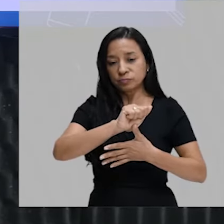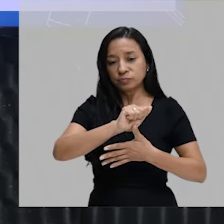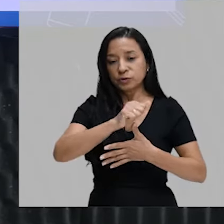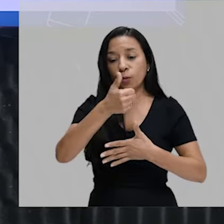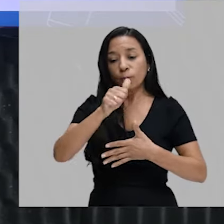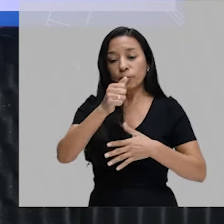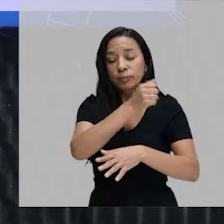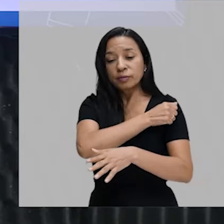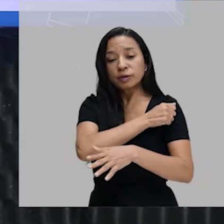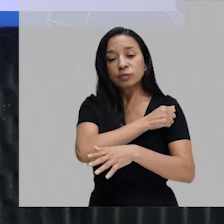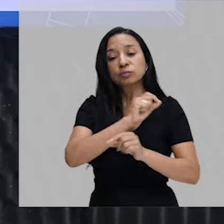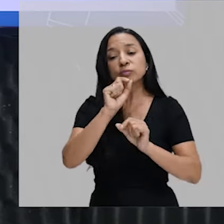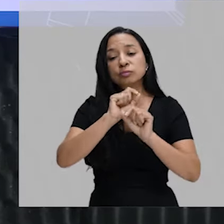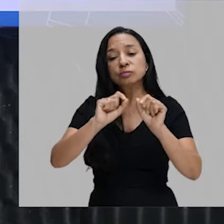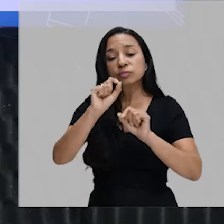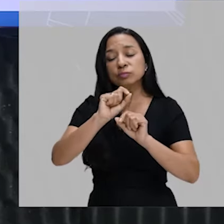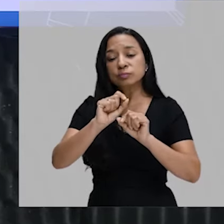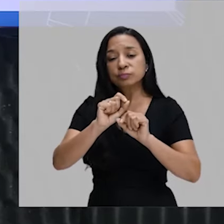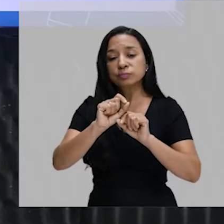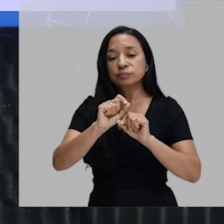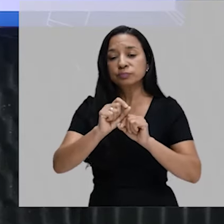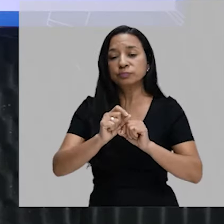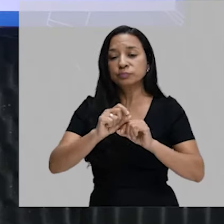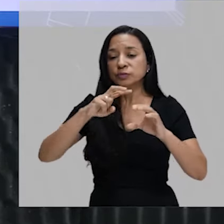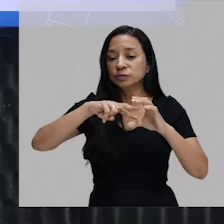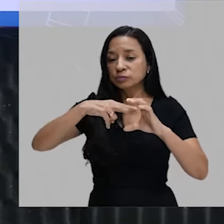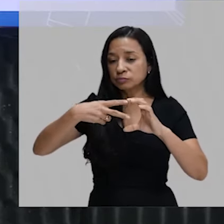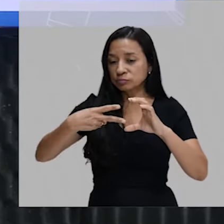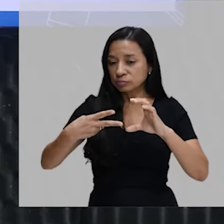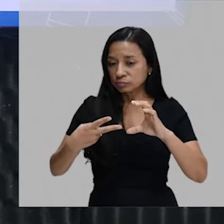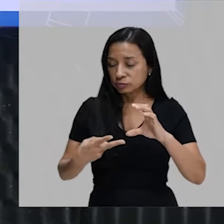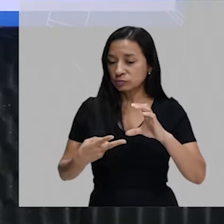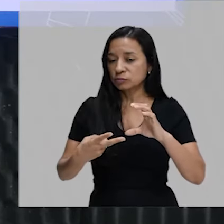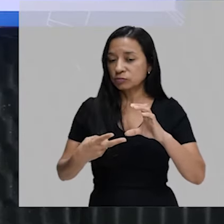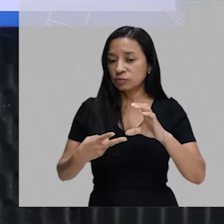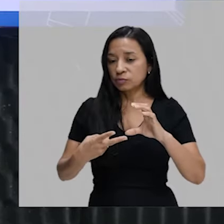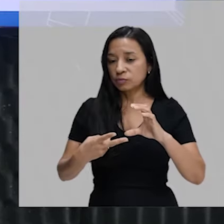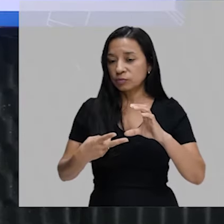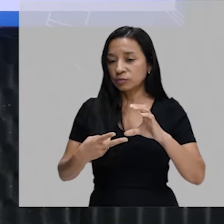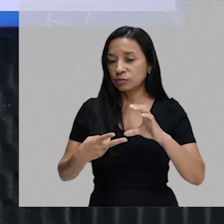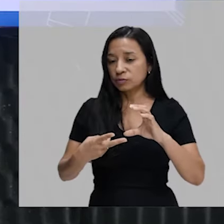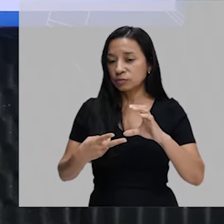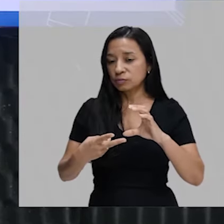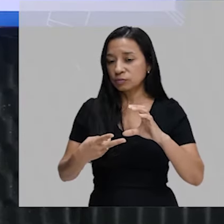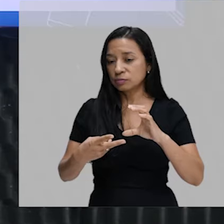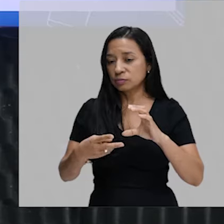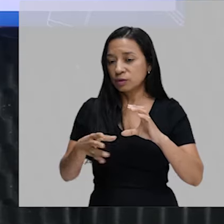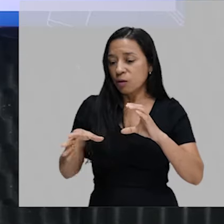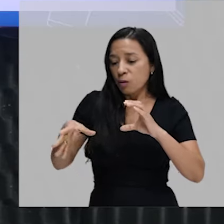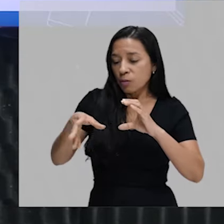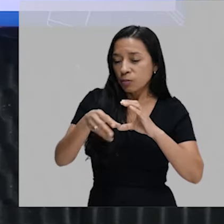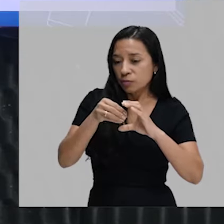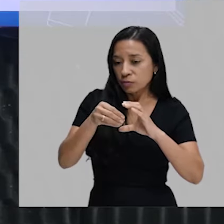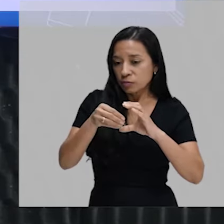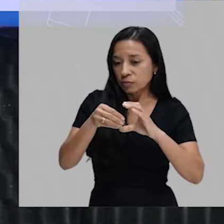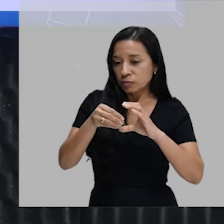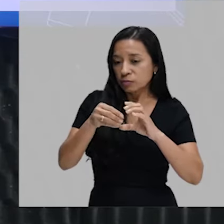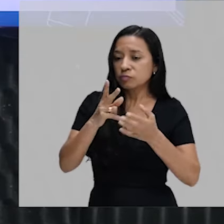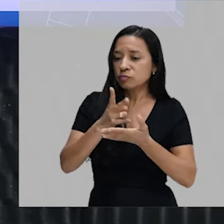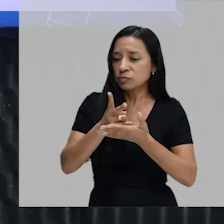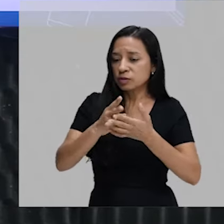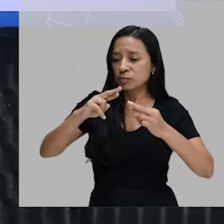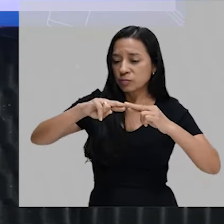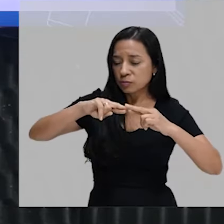primeiro aluno. Ele disse o seguinte, Os cromossomos são constituídos essencialmente por RNA